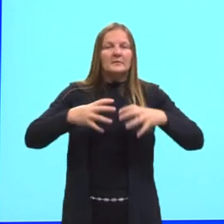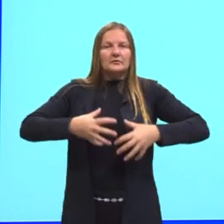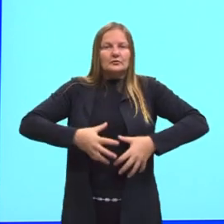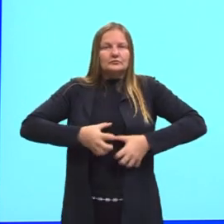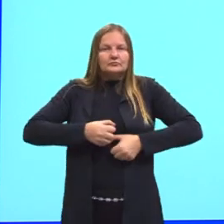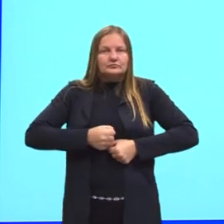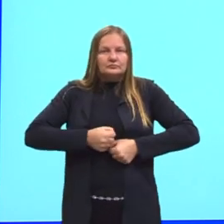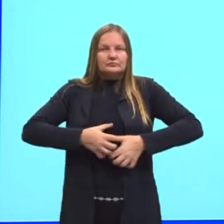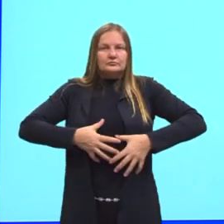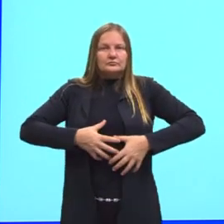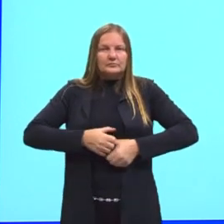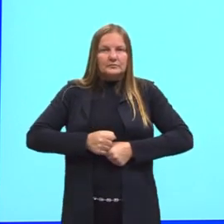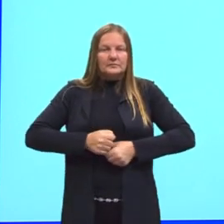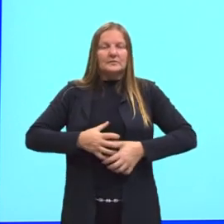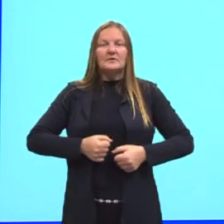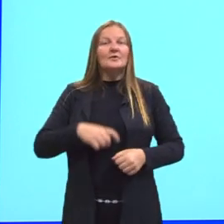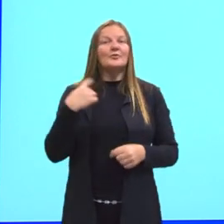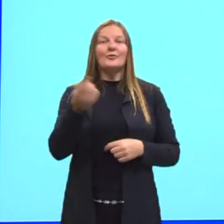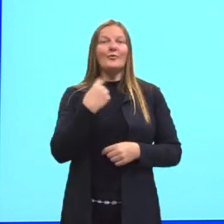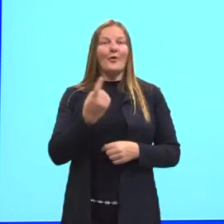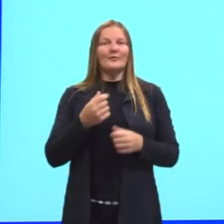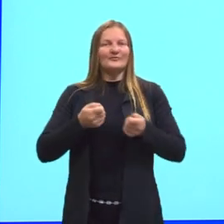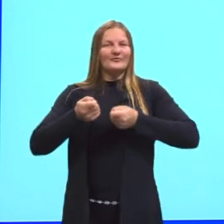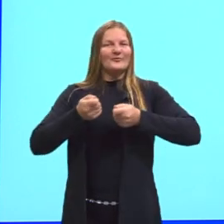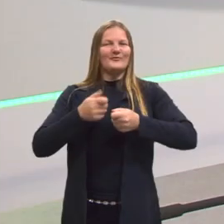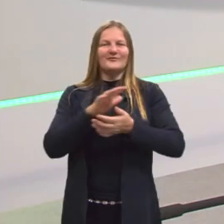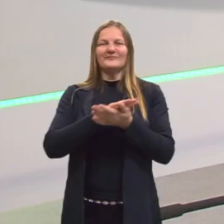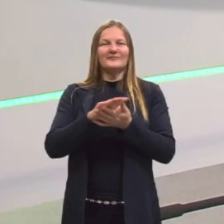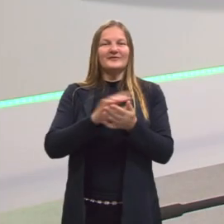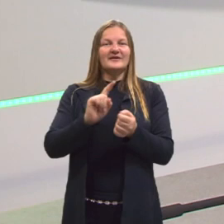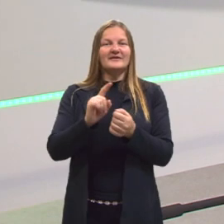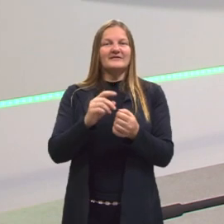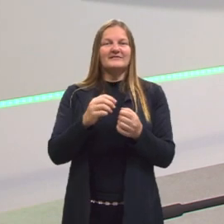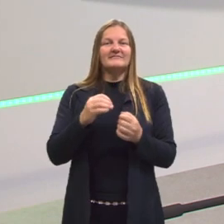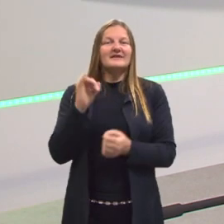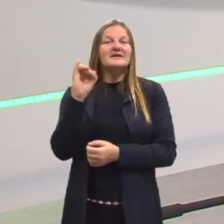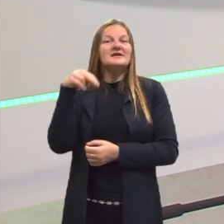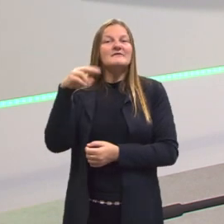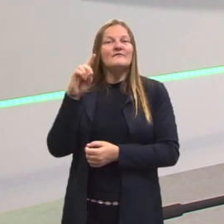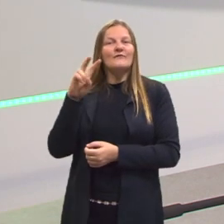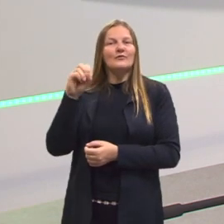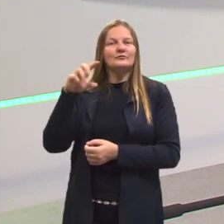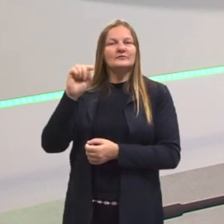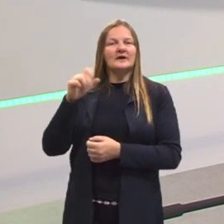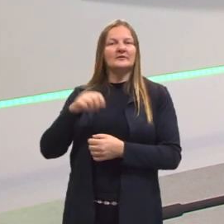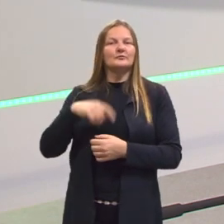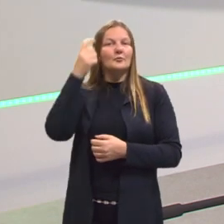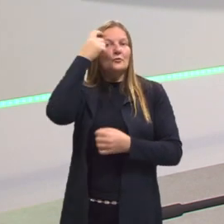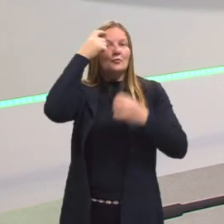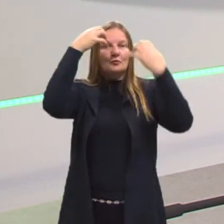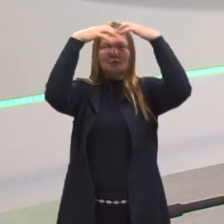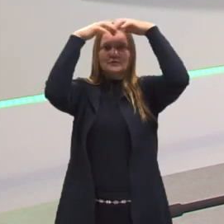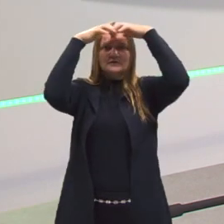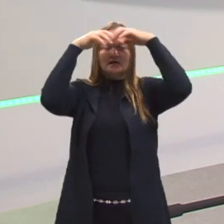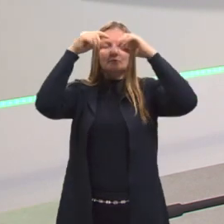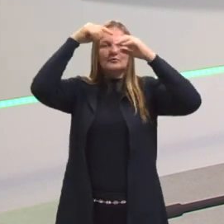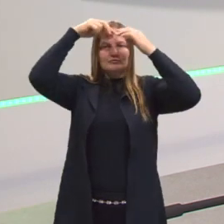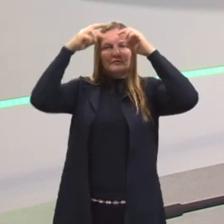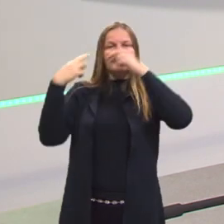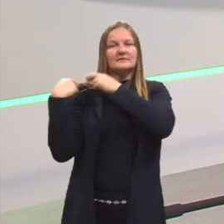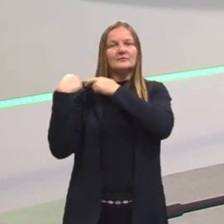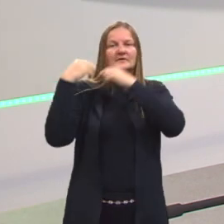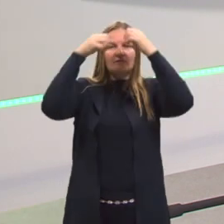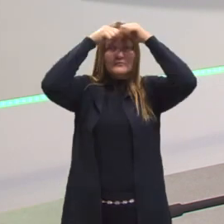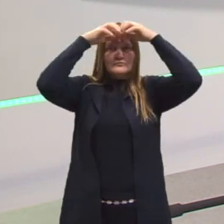contração, só que a gente não controla, é uma contração involuntária. Esses músculos se contraem,